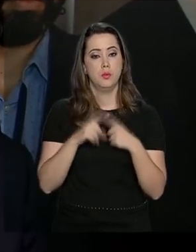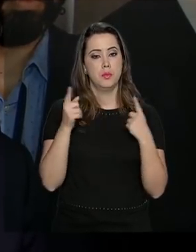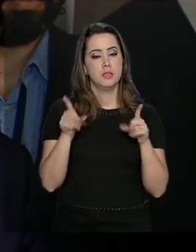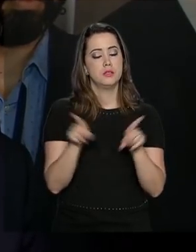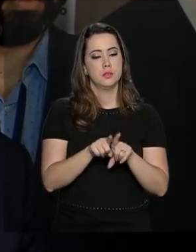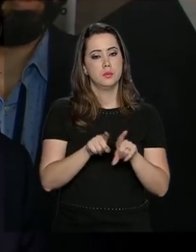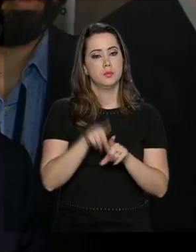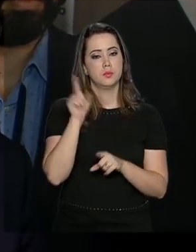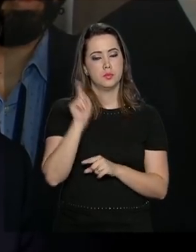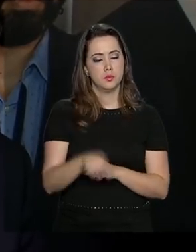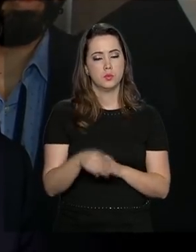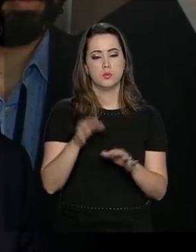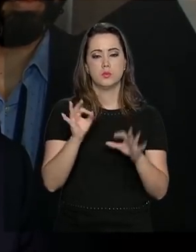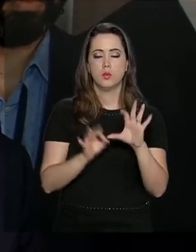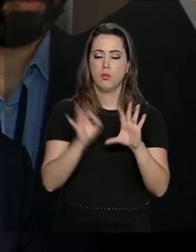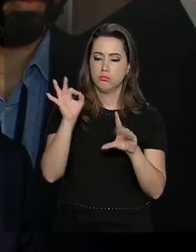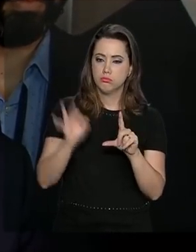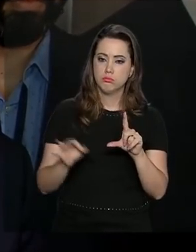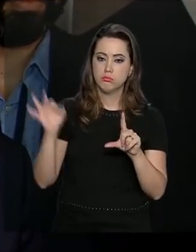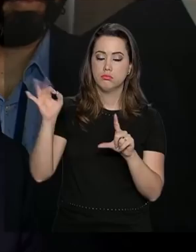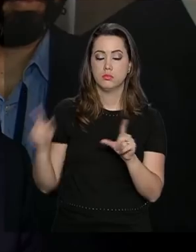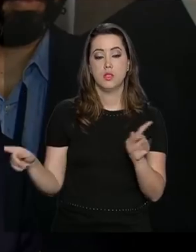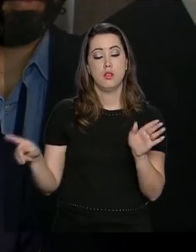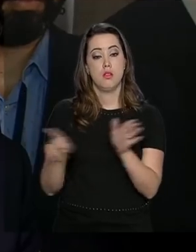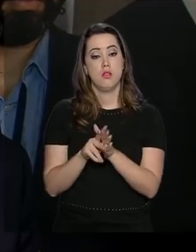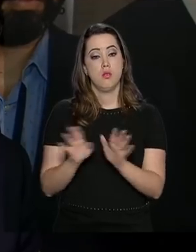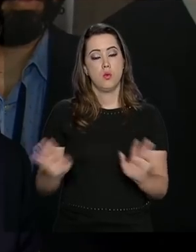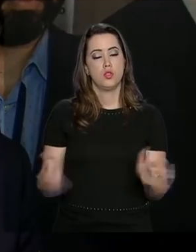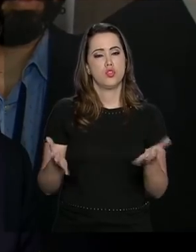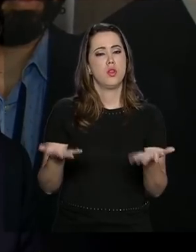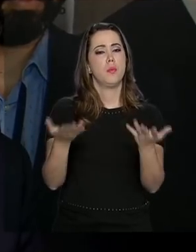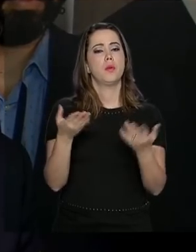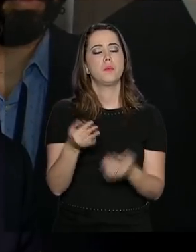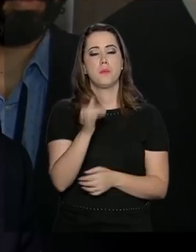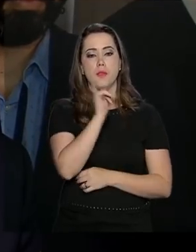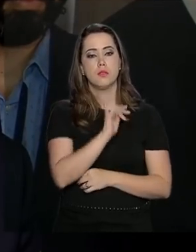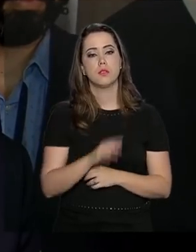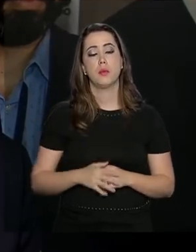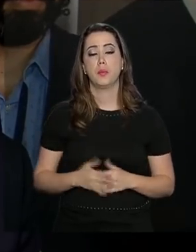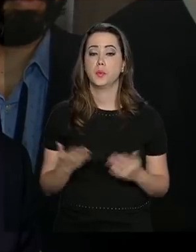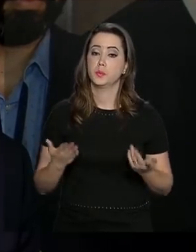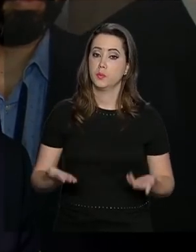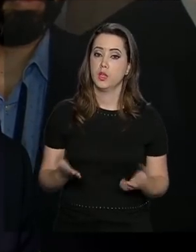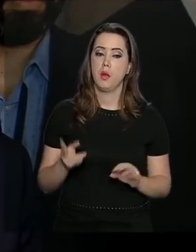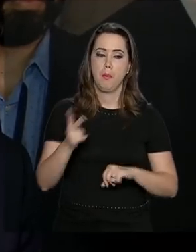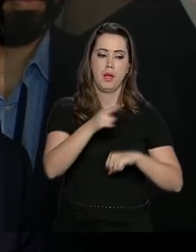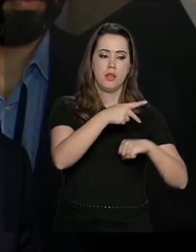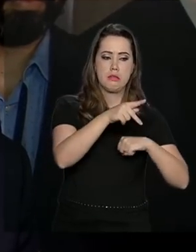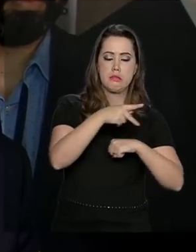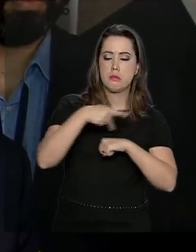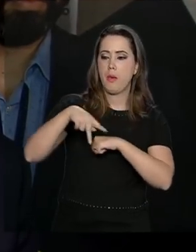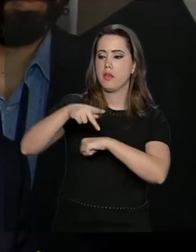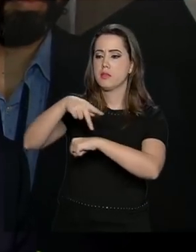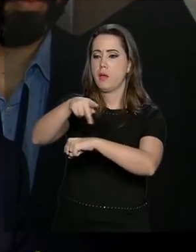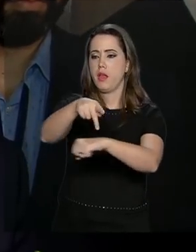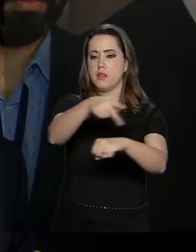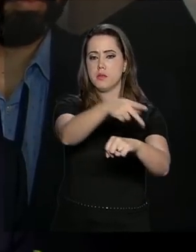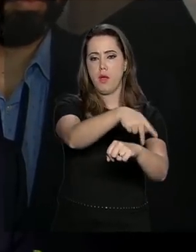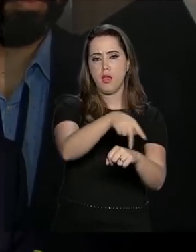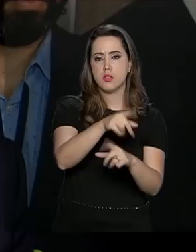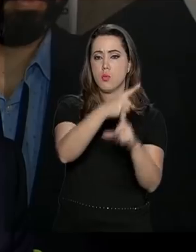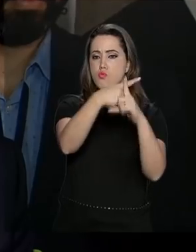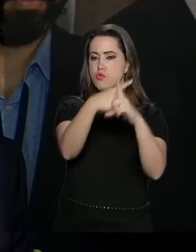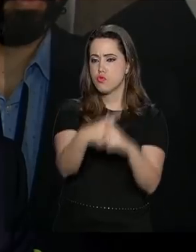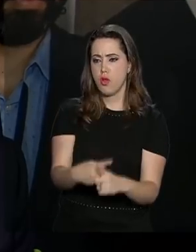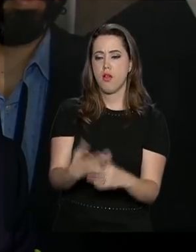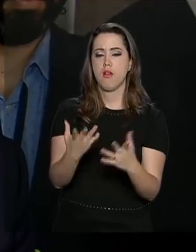serve também essa metodologia, essa classificação, como estímulo, por exemplo, à competitividade entre as nações, entre os países,